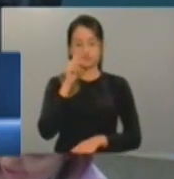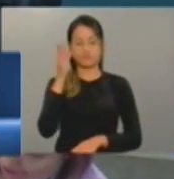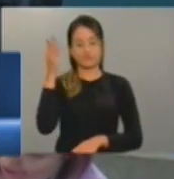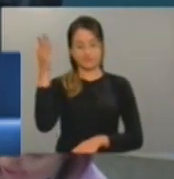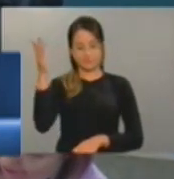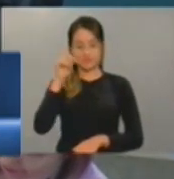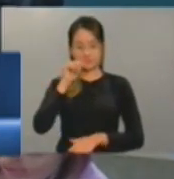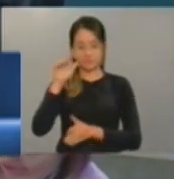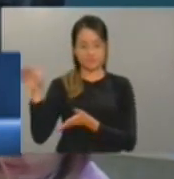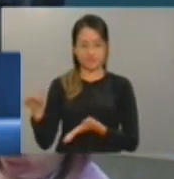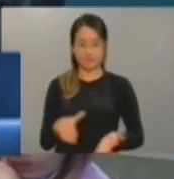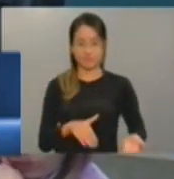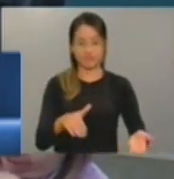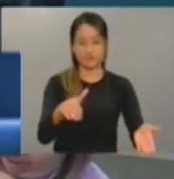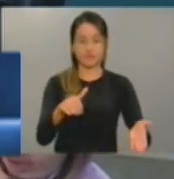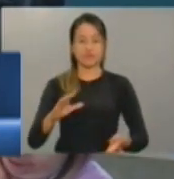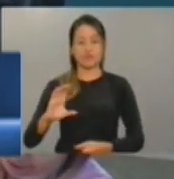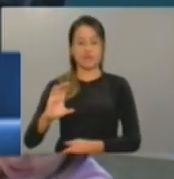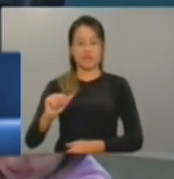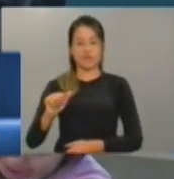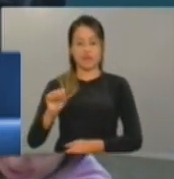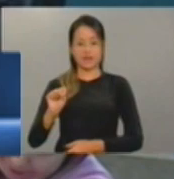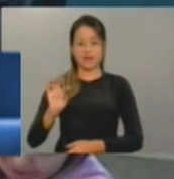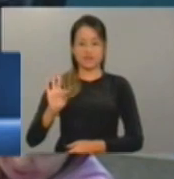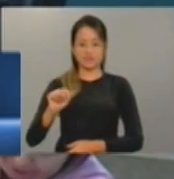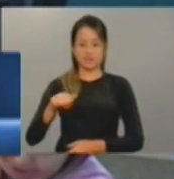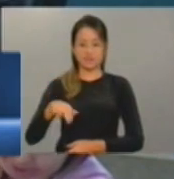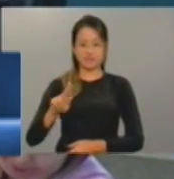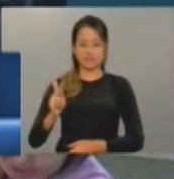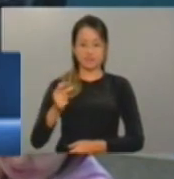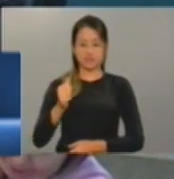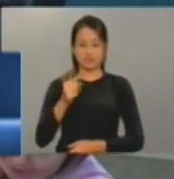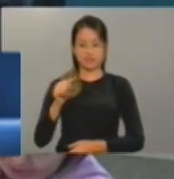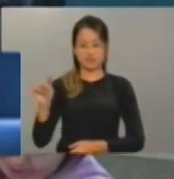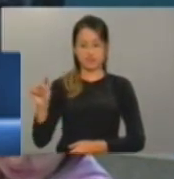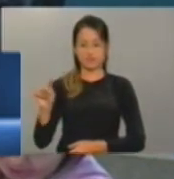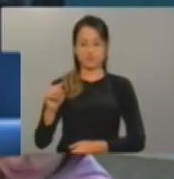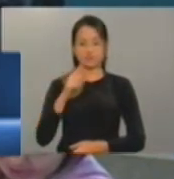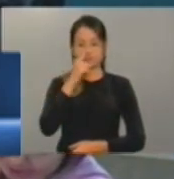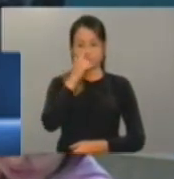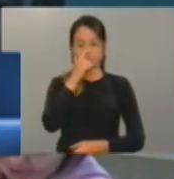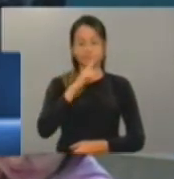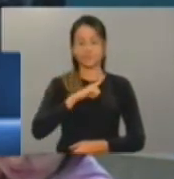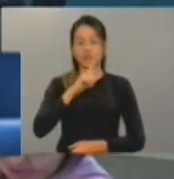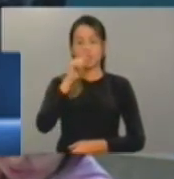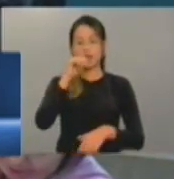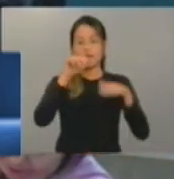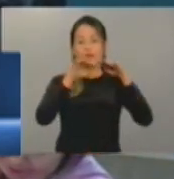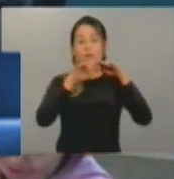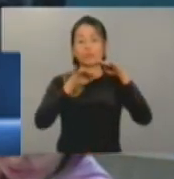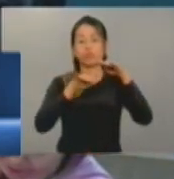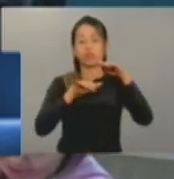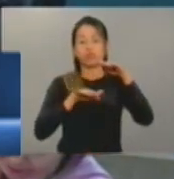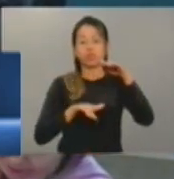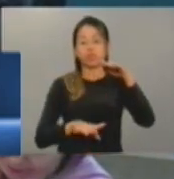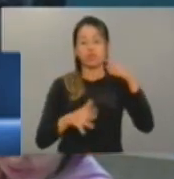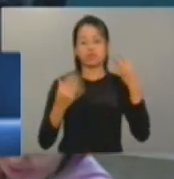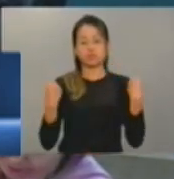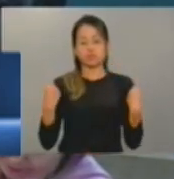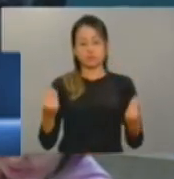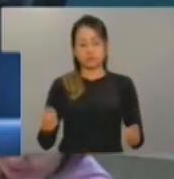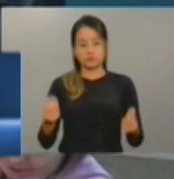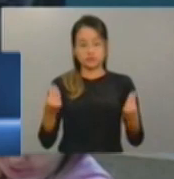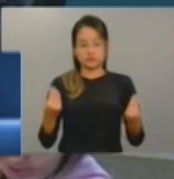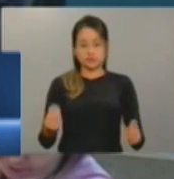O que as autoridades, os senhores, têm colocado, é que em permanecendo a vazão do Castanhão como ela se dá hoje,